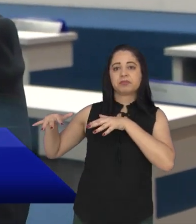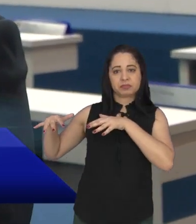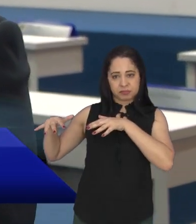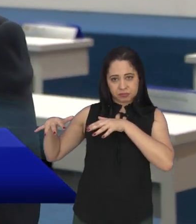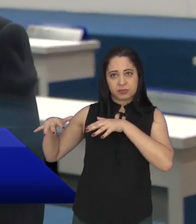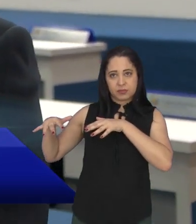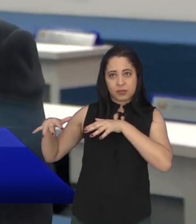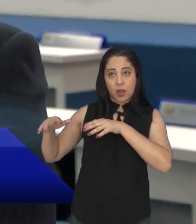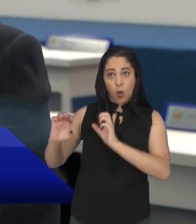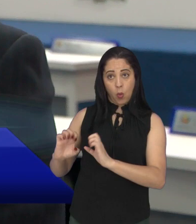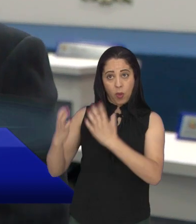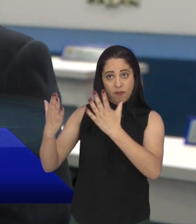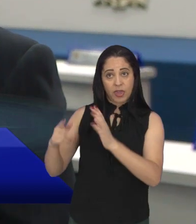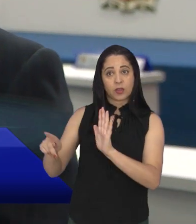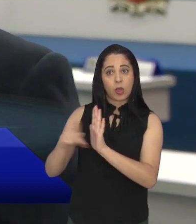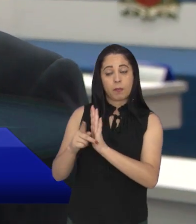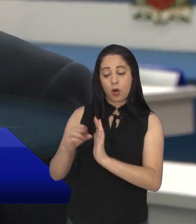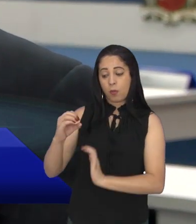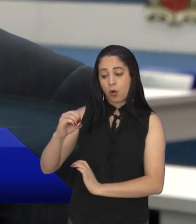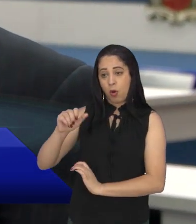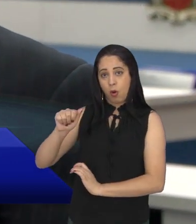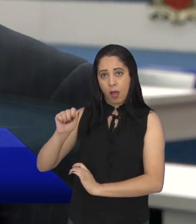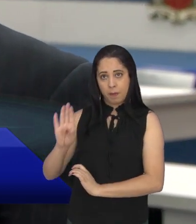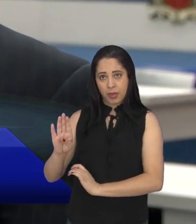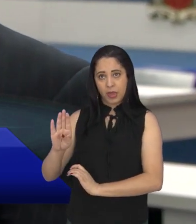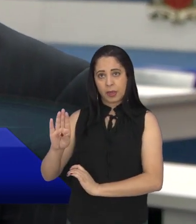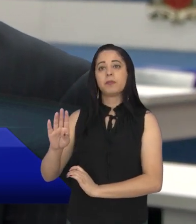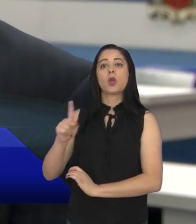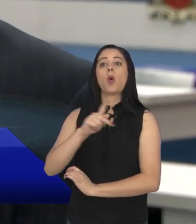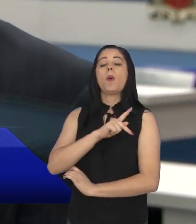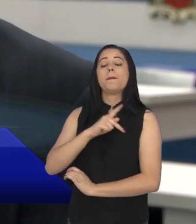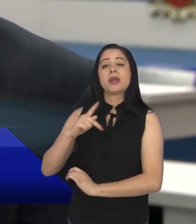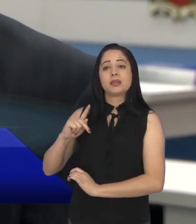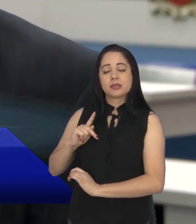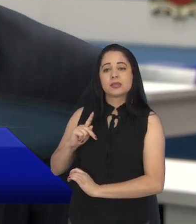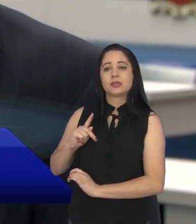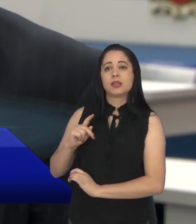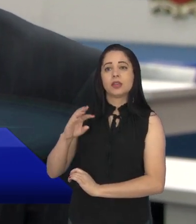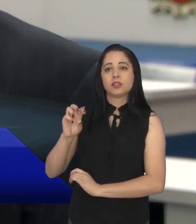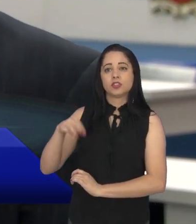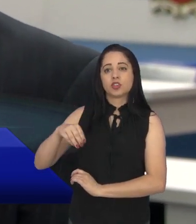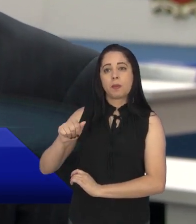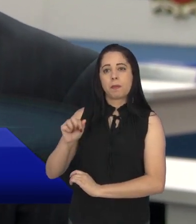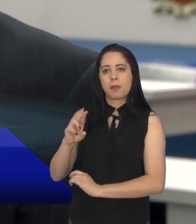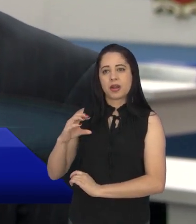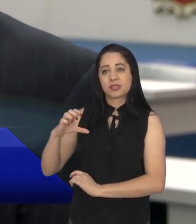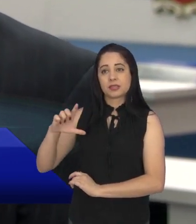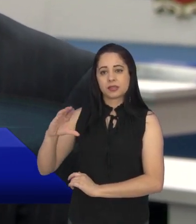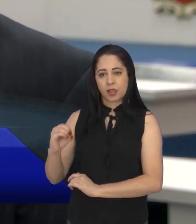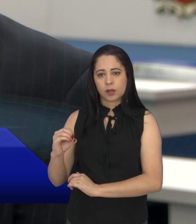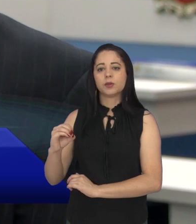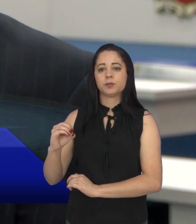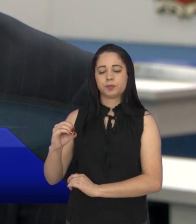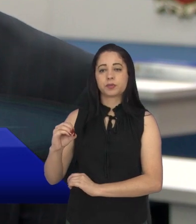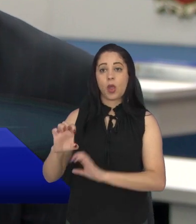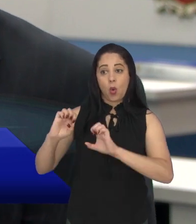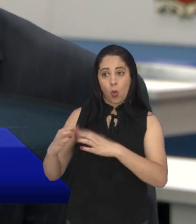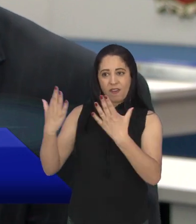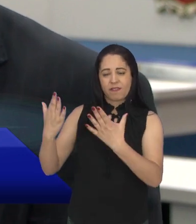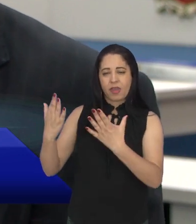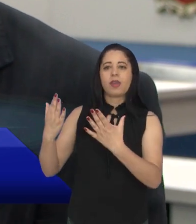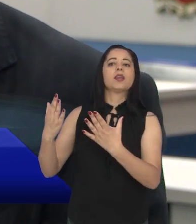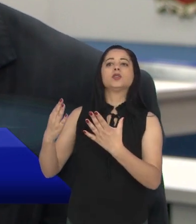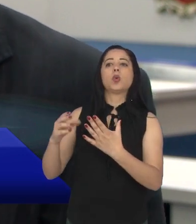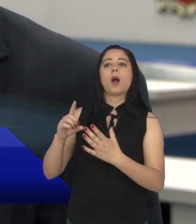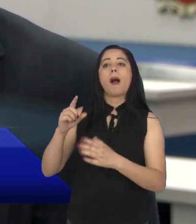evento que é promovido pela OAB na gestão do Dr. Marcelo Cajura. Esse evento foi elaborado pela doutora